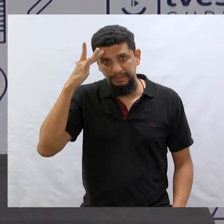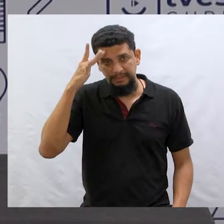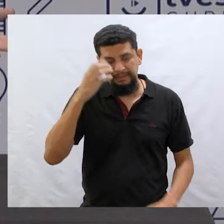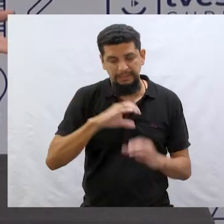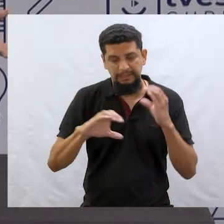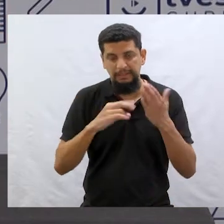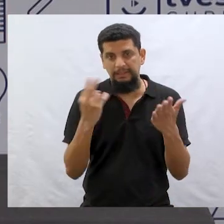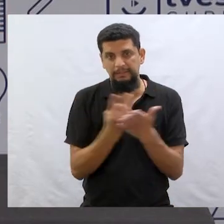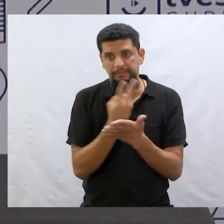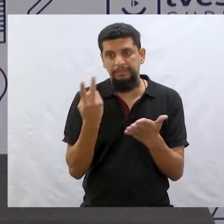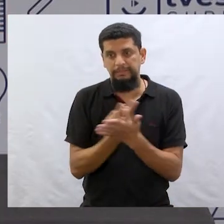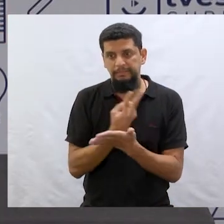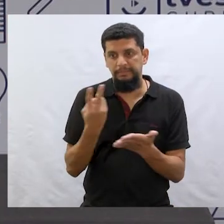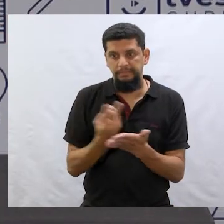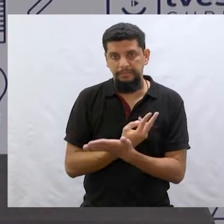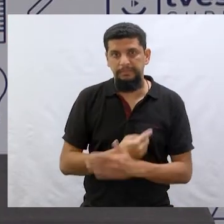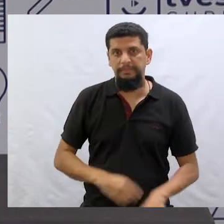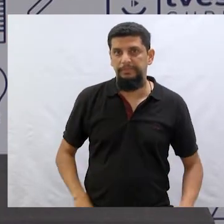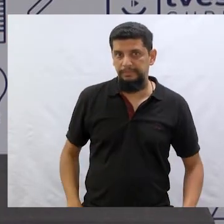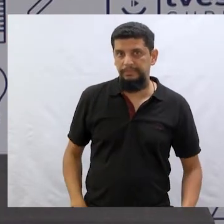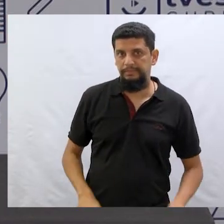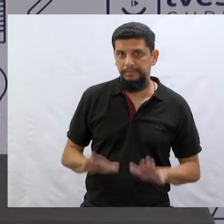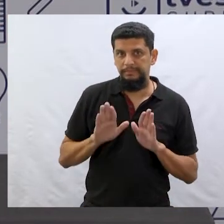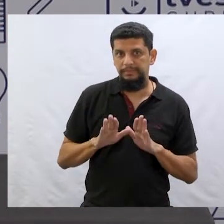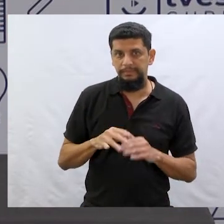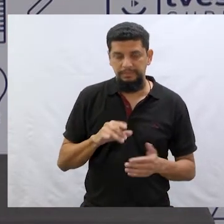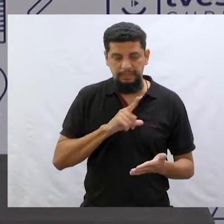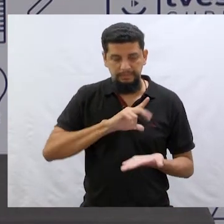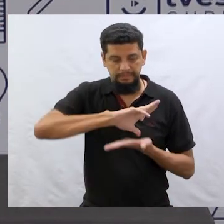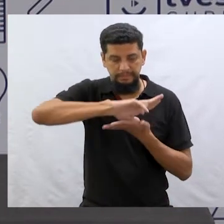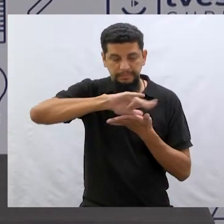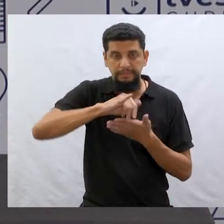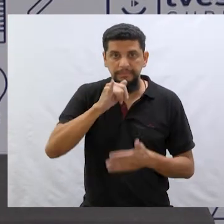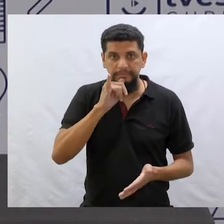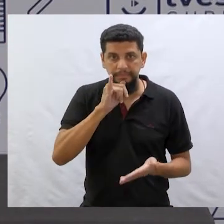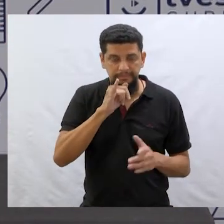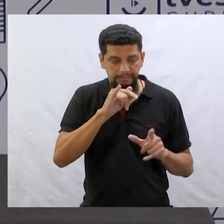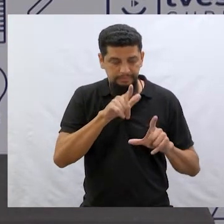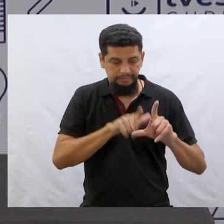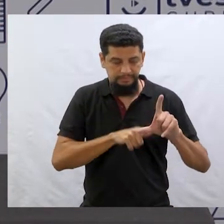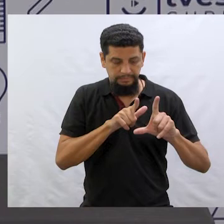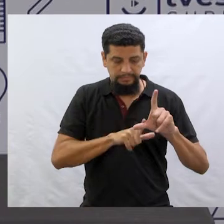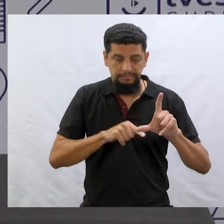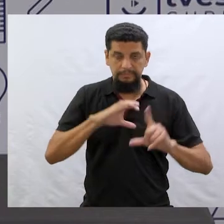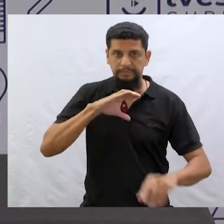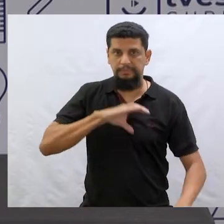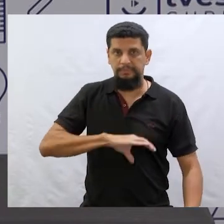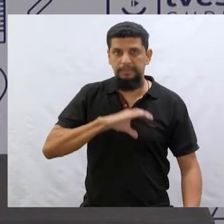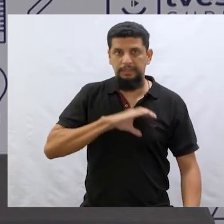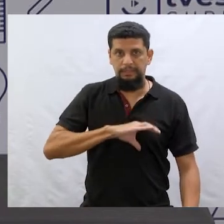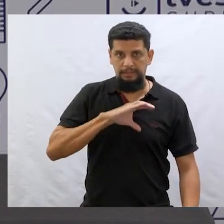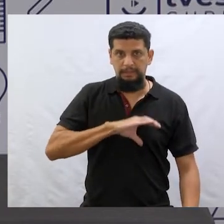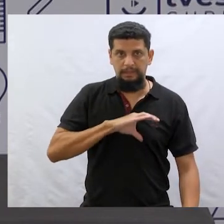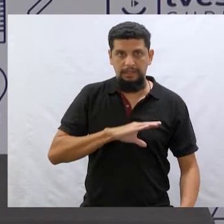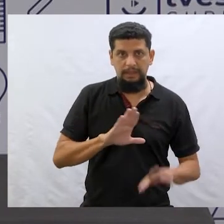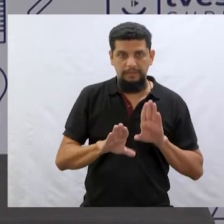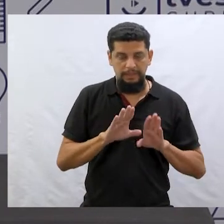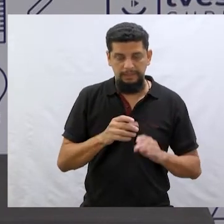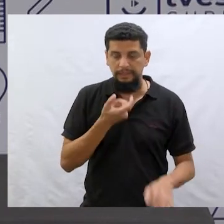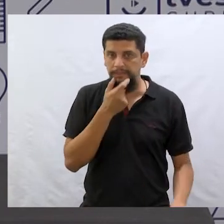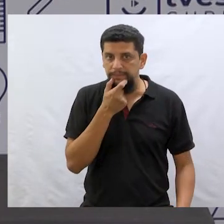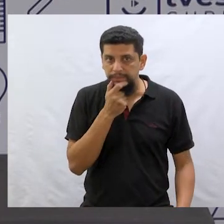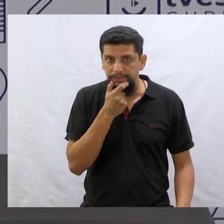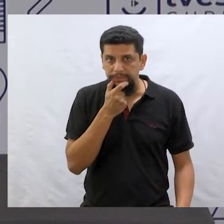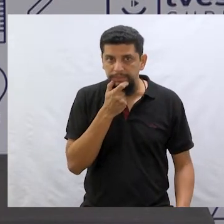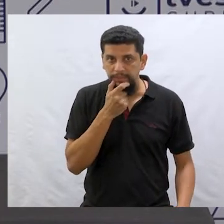cantou. E não só essa música. E isso eu estou falando de exemplos de letras em português. Às vezes tem alguma coisa em inglês no